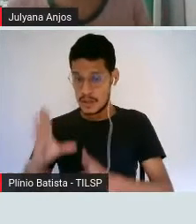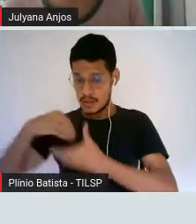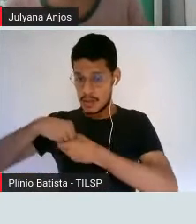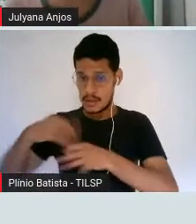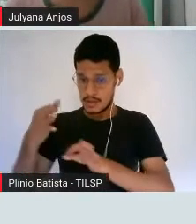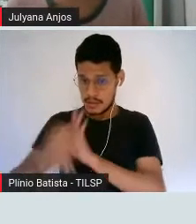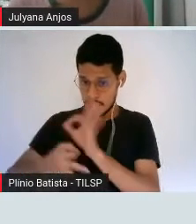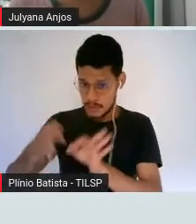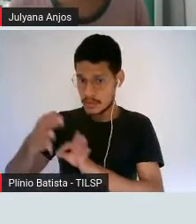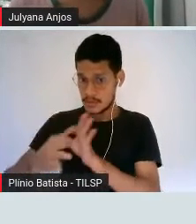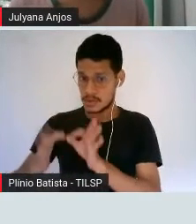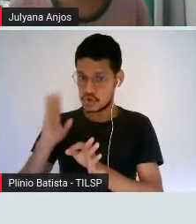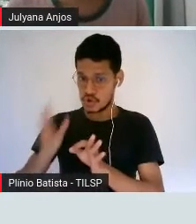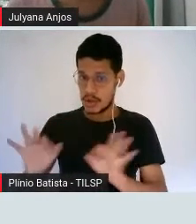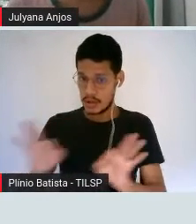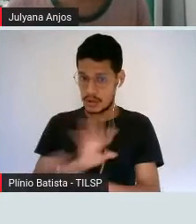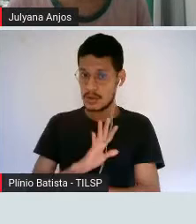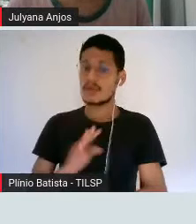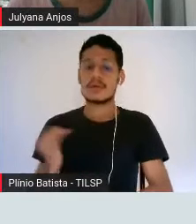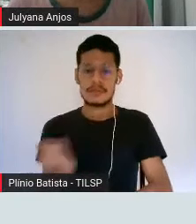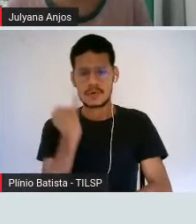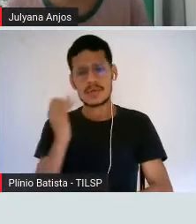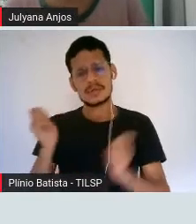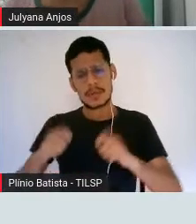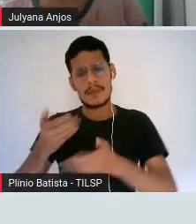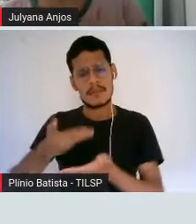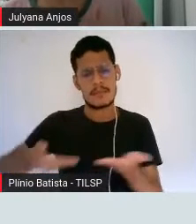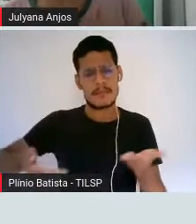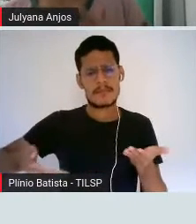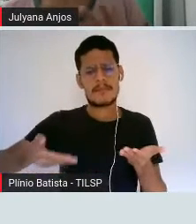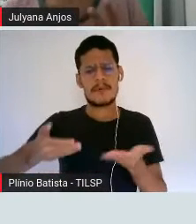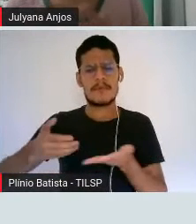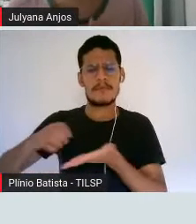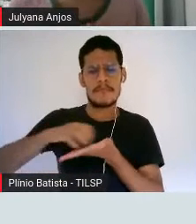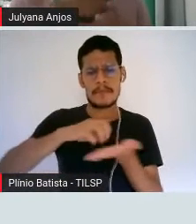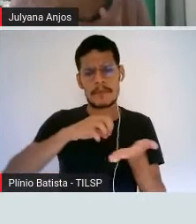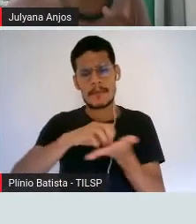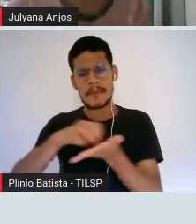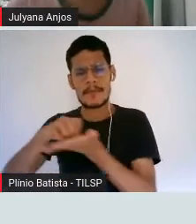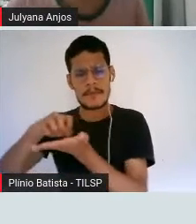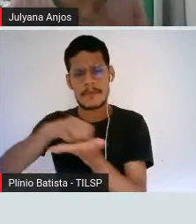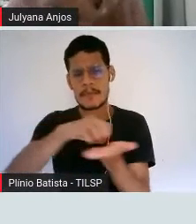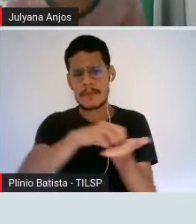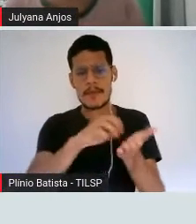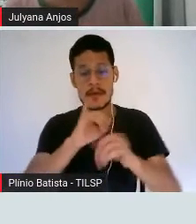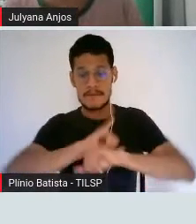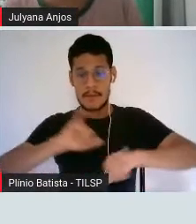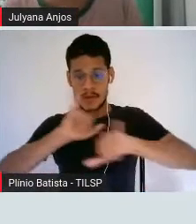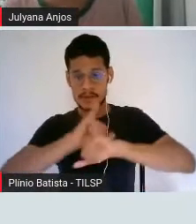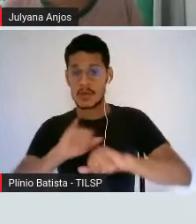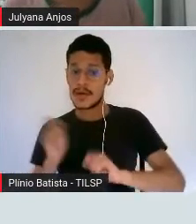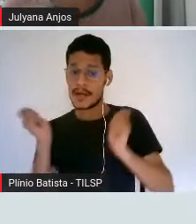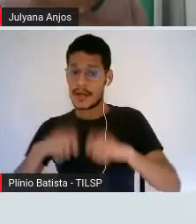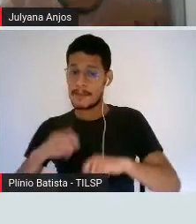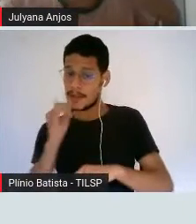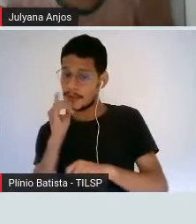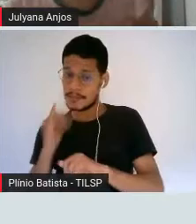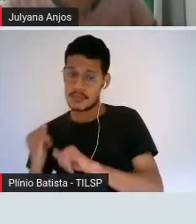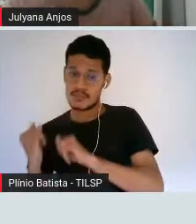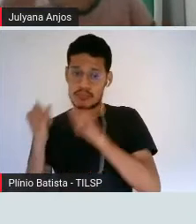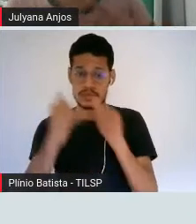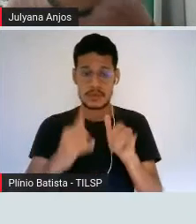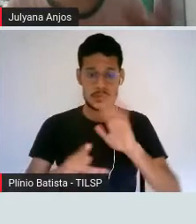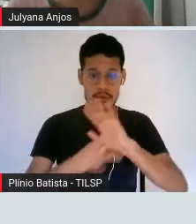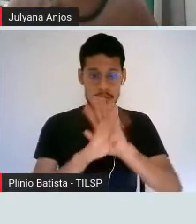promover a passagem da informação. Então, eu preciso dela para que a minha informação consiga chegar na minha célula e ser